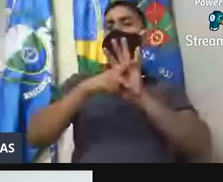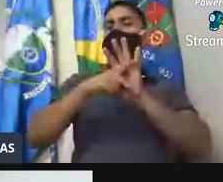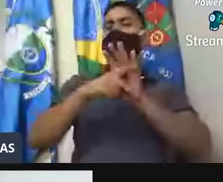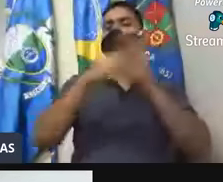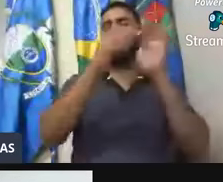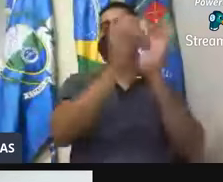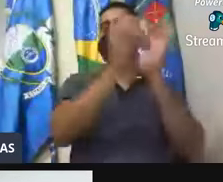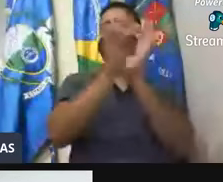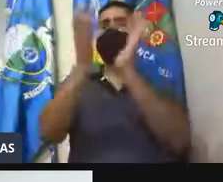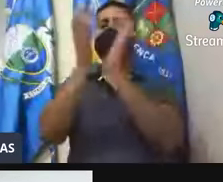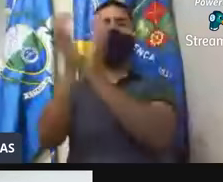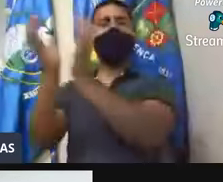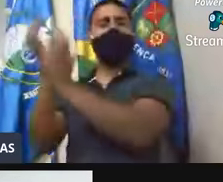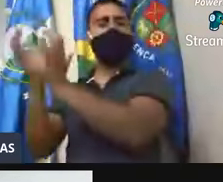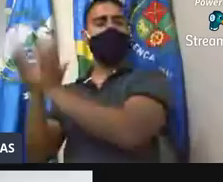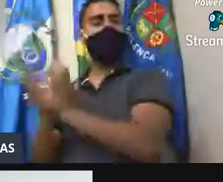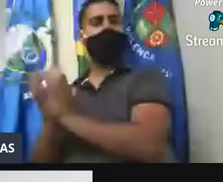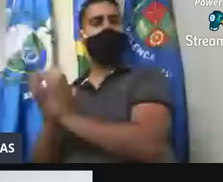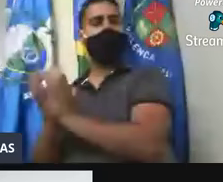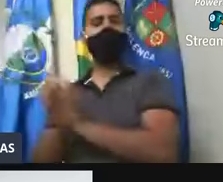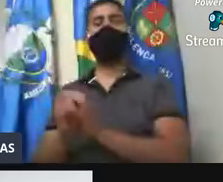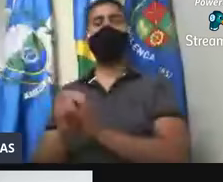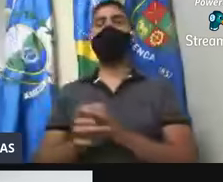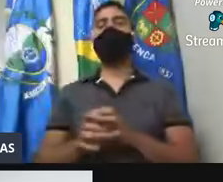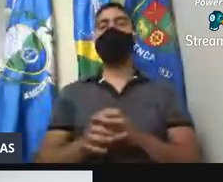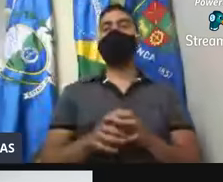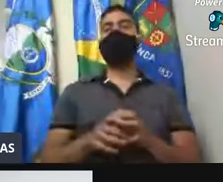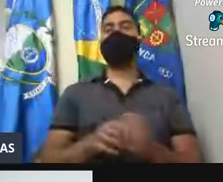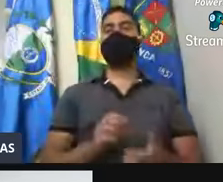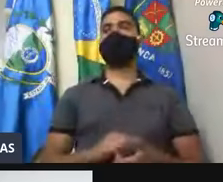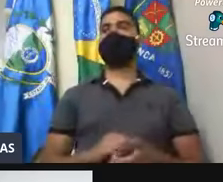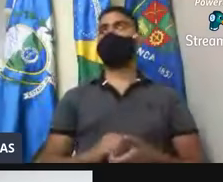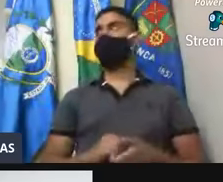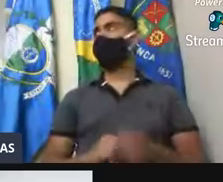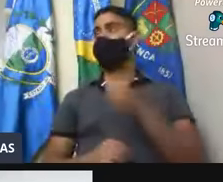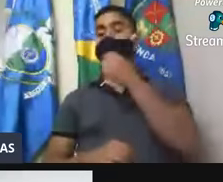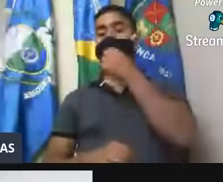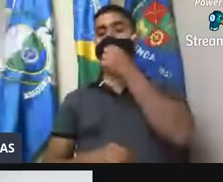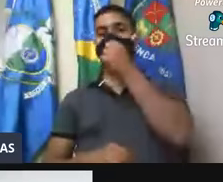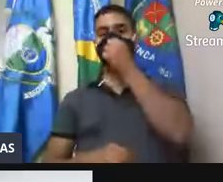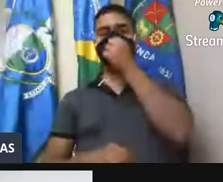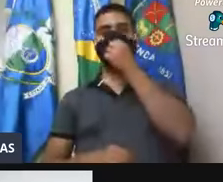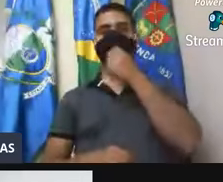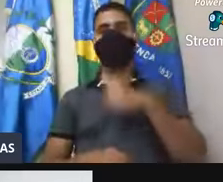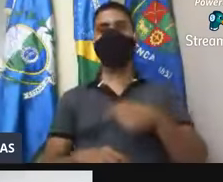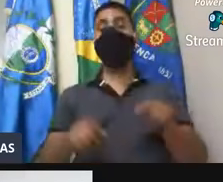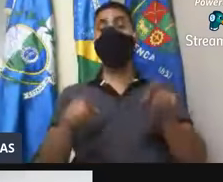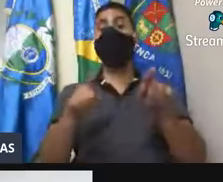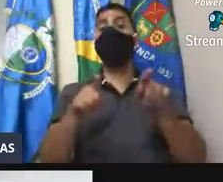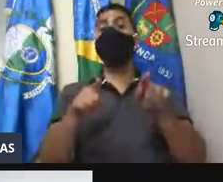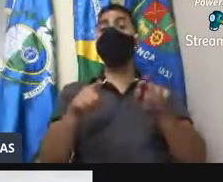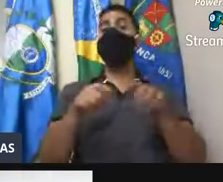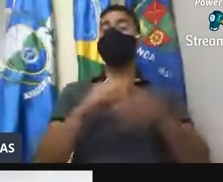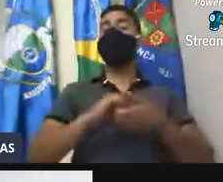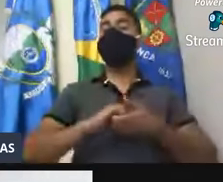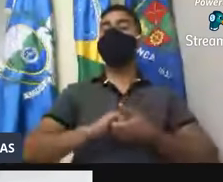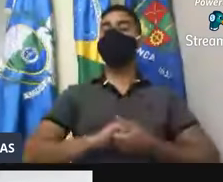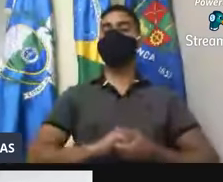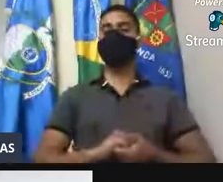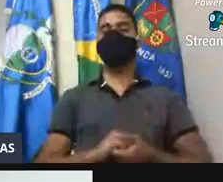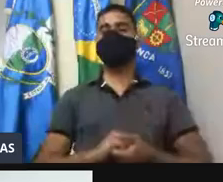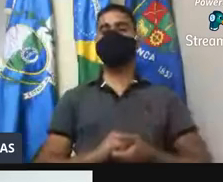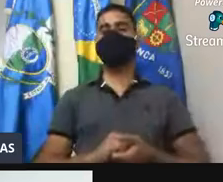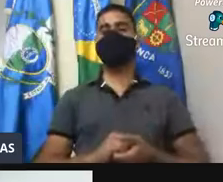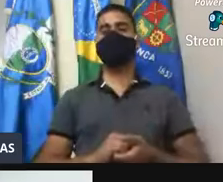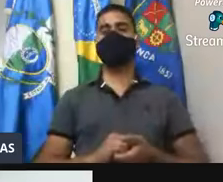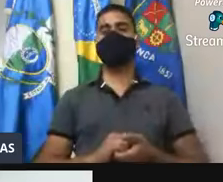essas agaminhações que ali já estão se instalando. Também solicitamos, eh, para o nosso querido